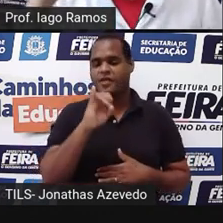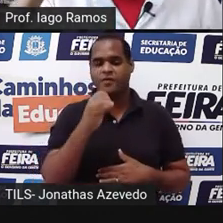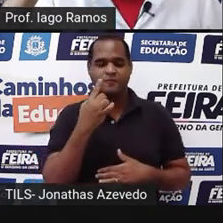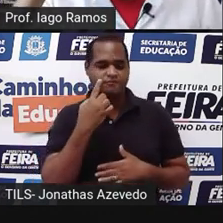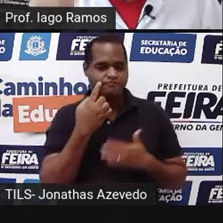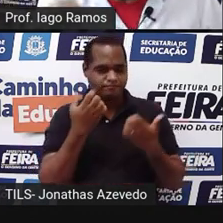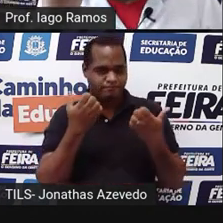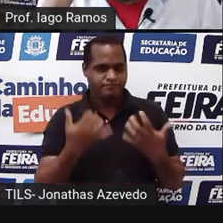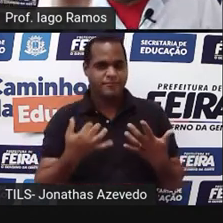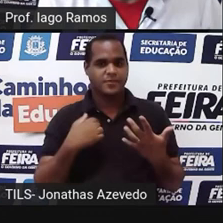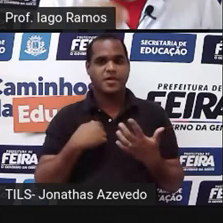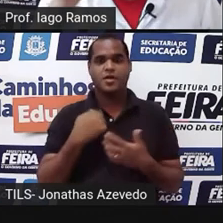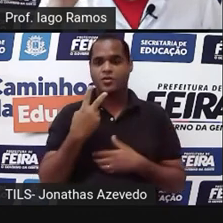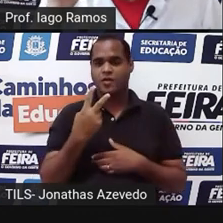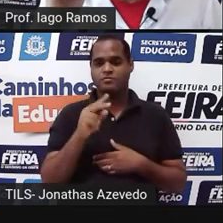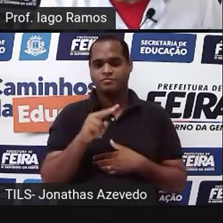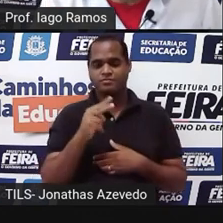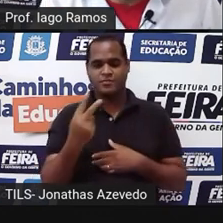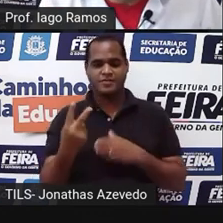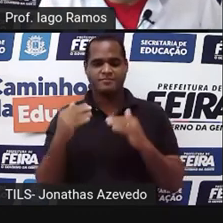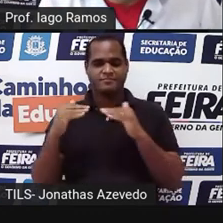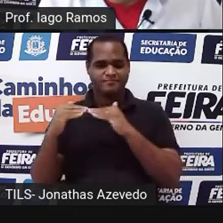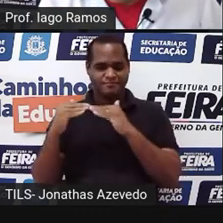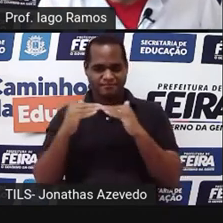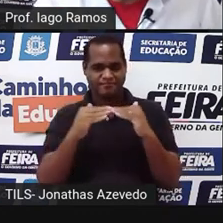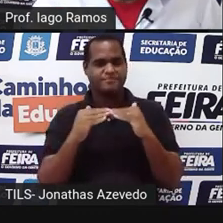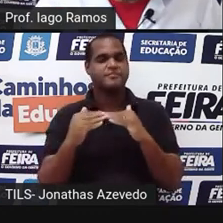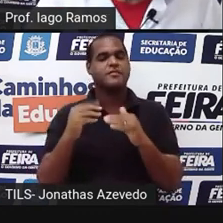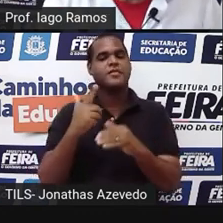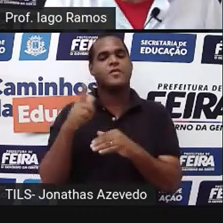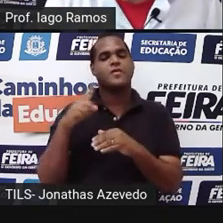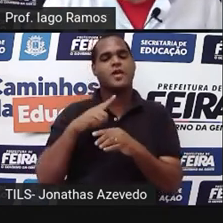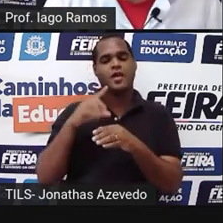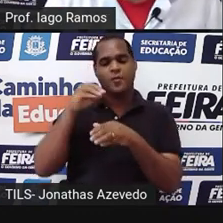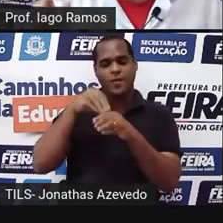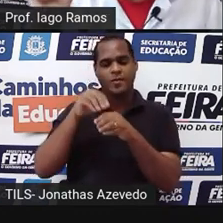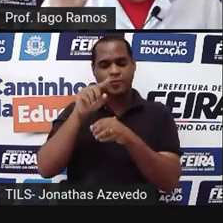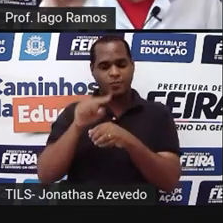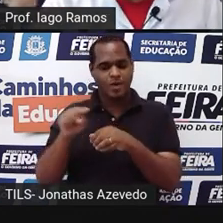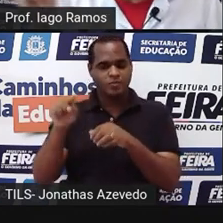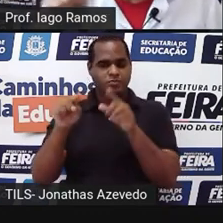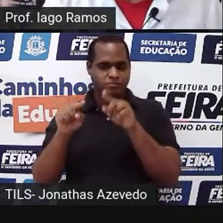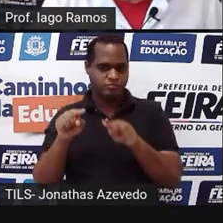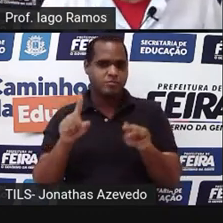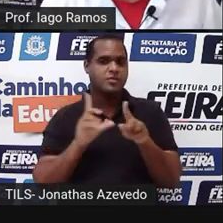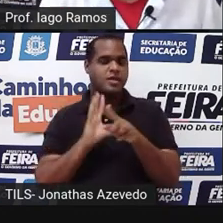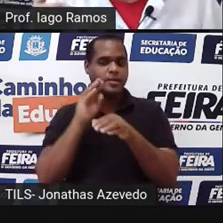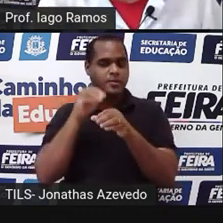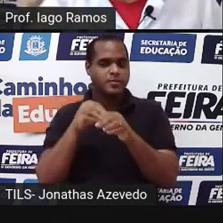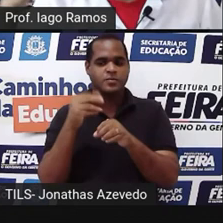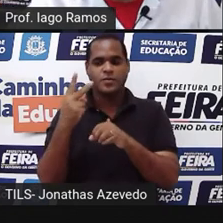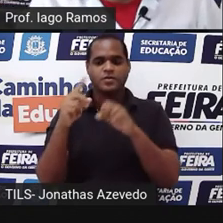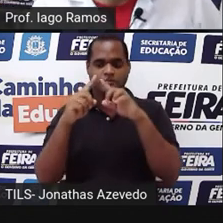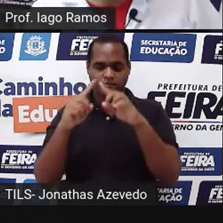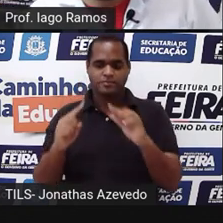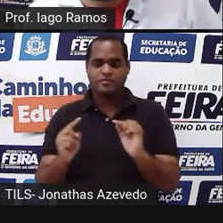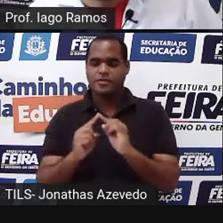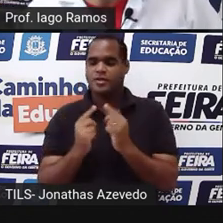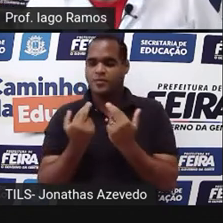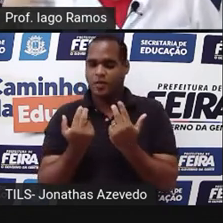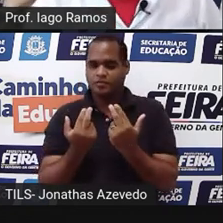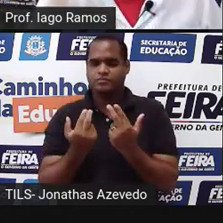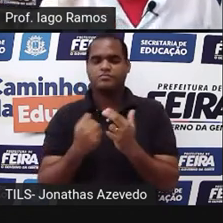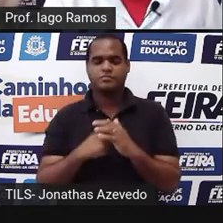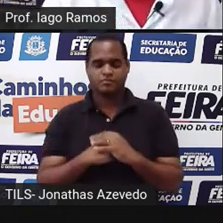dois lados proporcionais e o ângulo dentro deles nos dois triângulos forem com a mesma medida